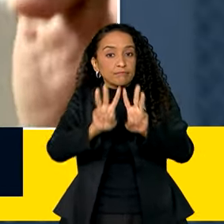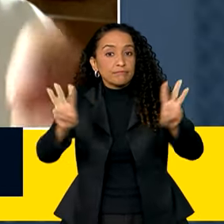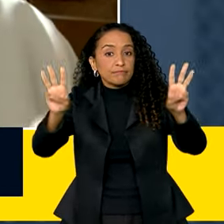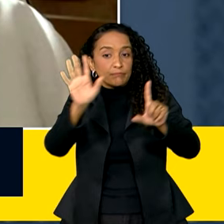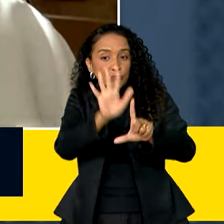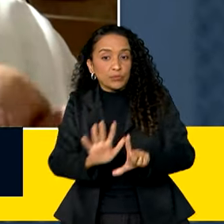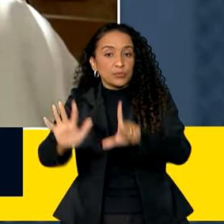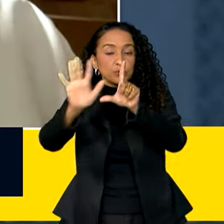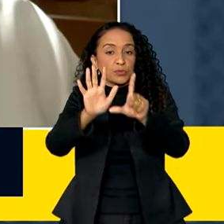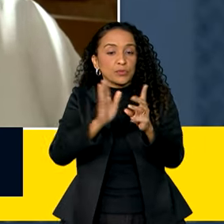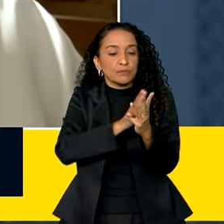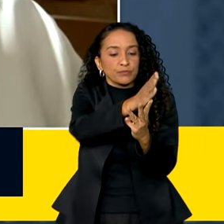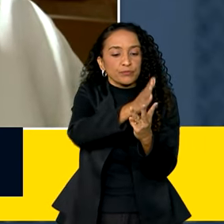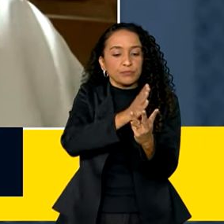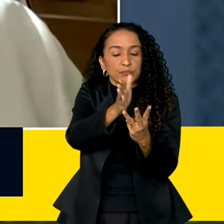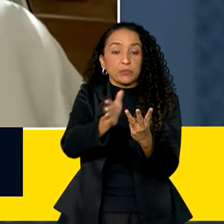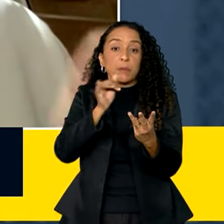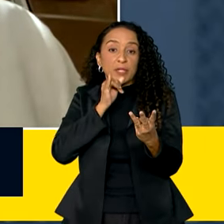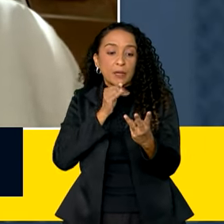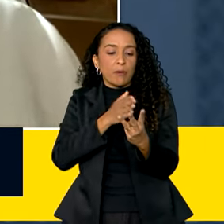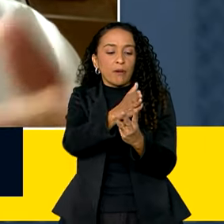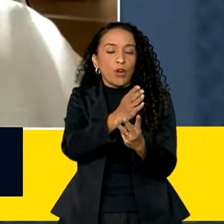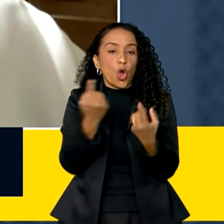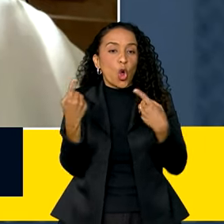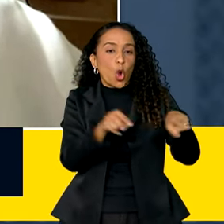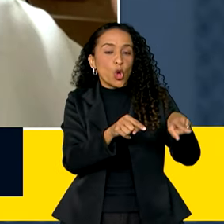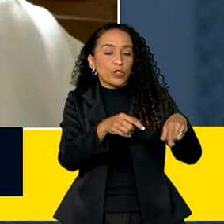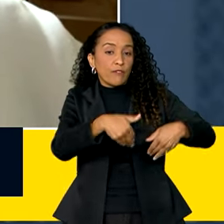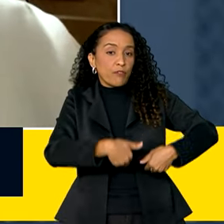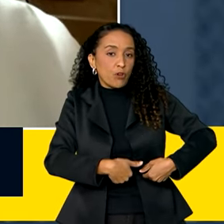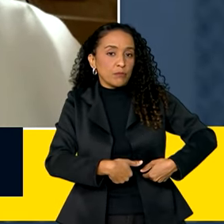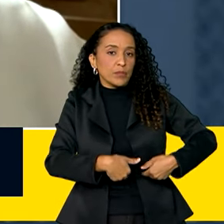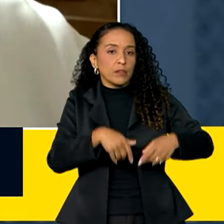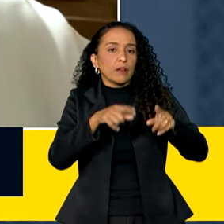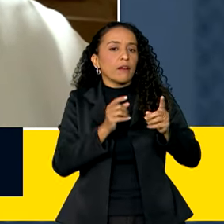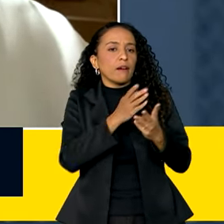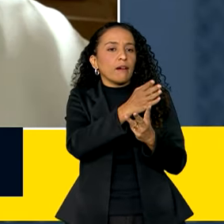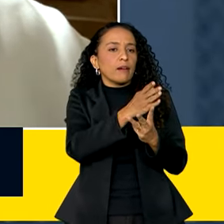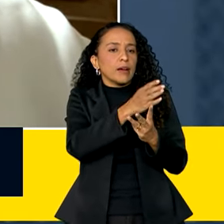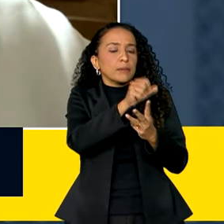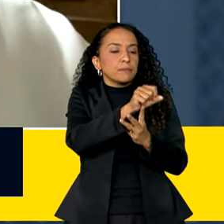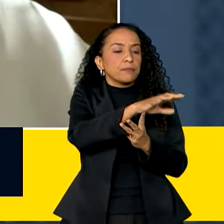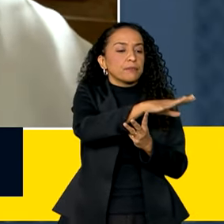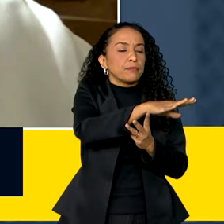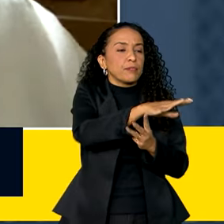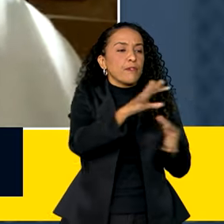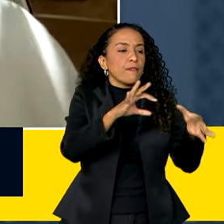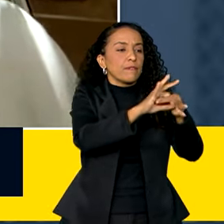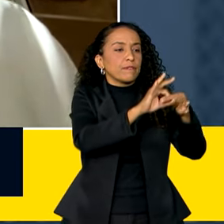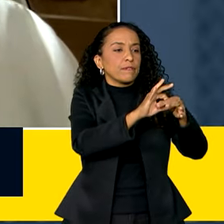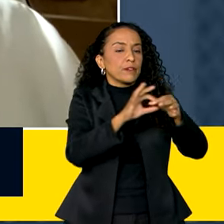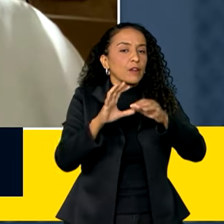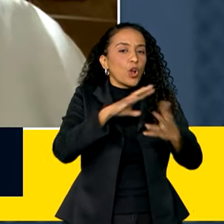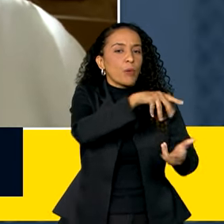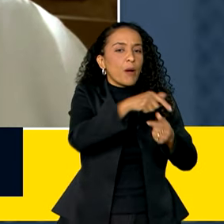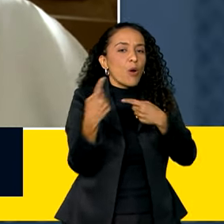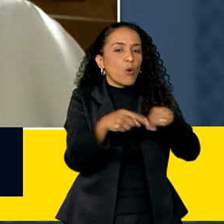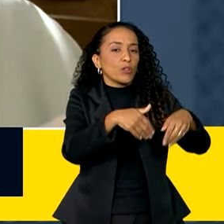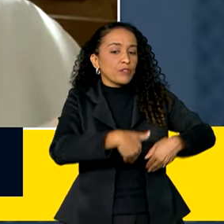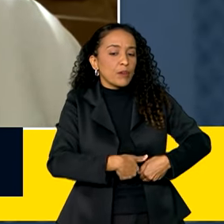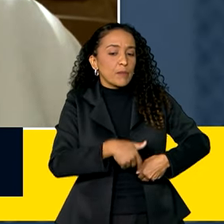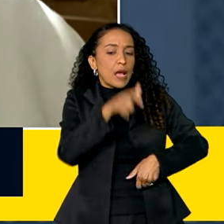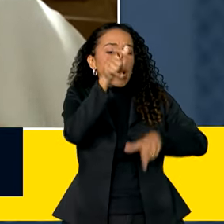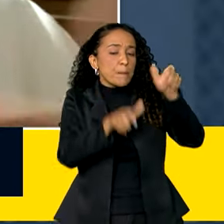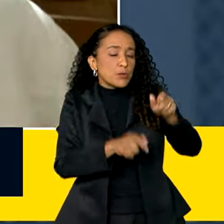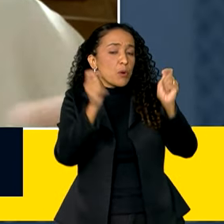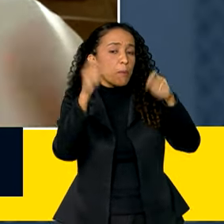nos três eixos. Por exemplo, combate à fome, aí tem lá um eixo, fortalecer a aliança global contra a fome. Então, as pessoas